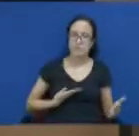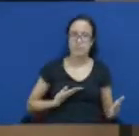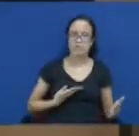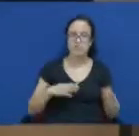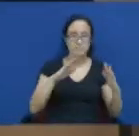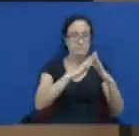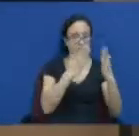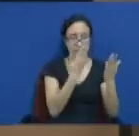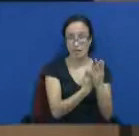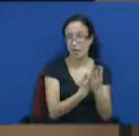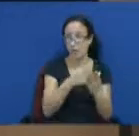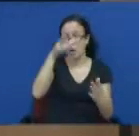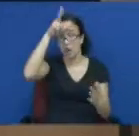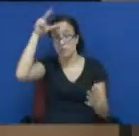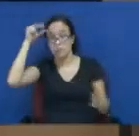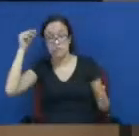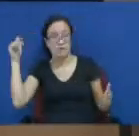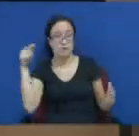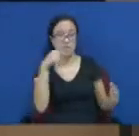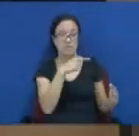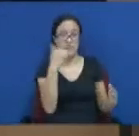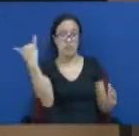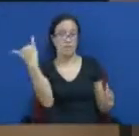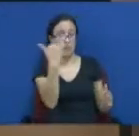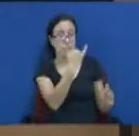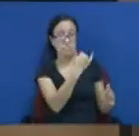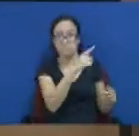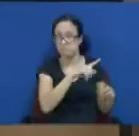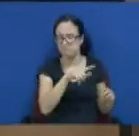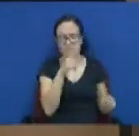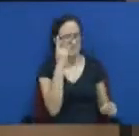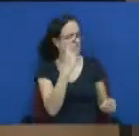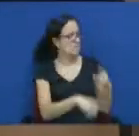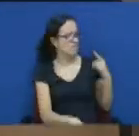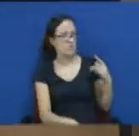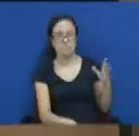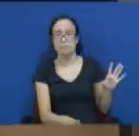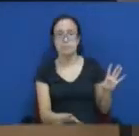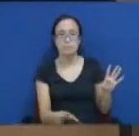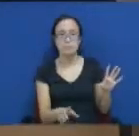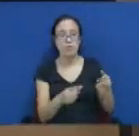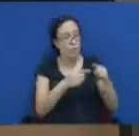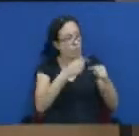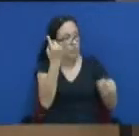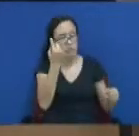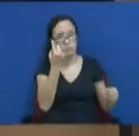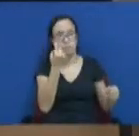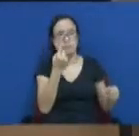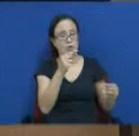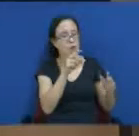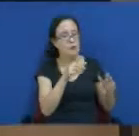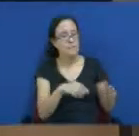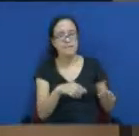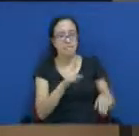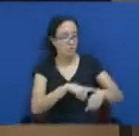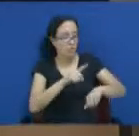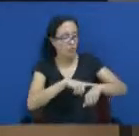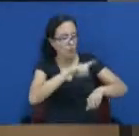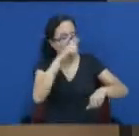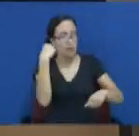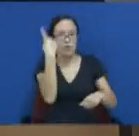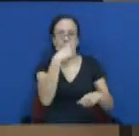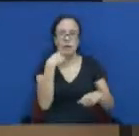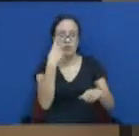favorável à redução de jornada. Redução de jornada, ela é cara para muita gente aqui que eu sei. Vereador Eric, que estava na redução de jornada conosco,